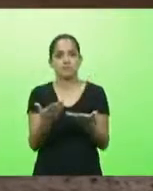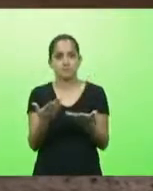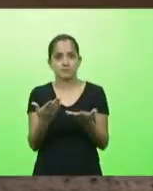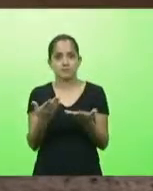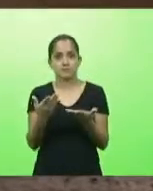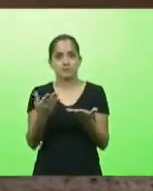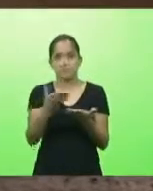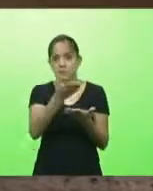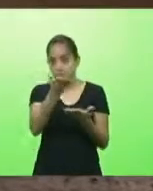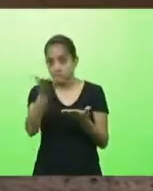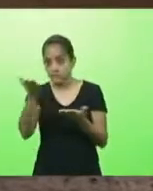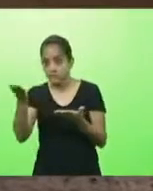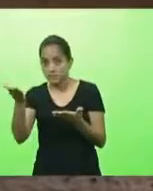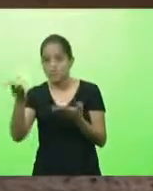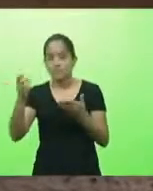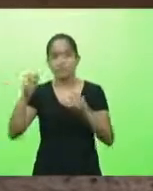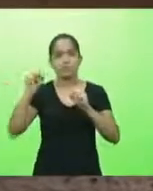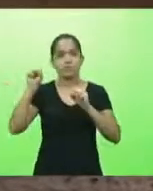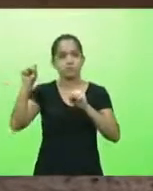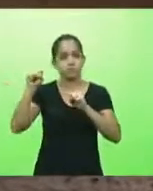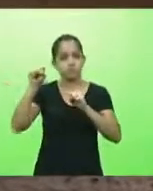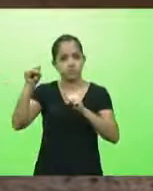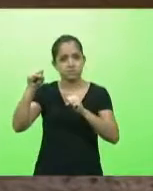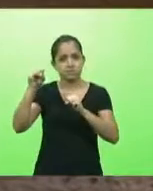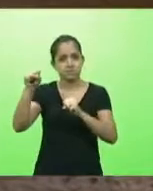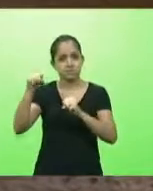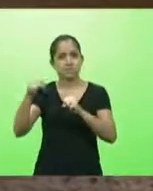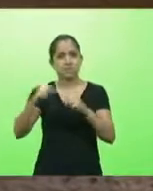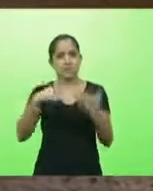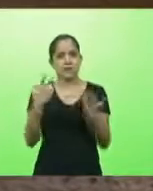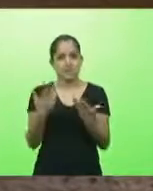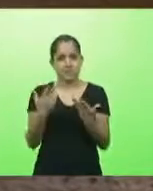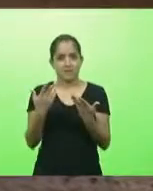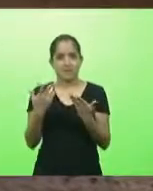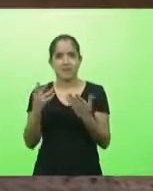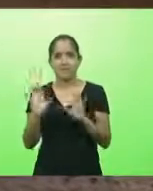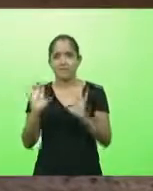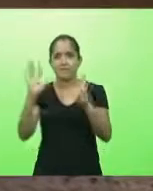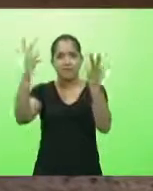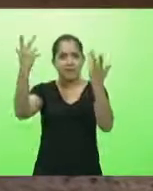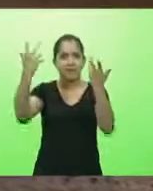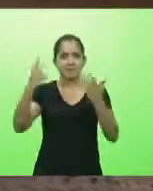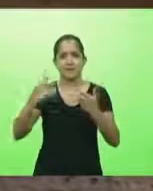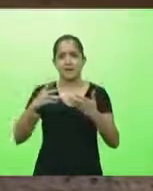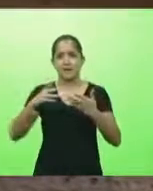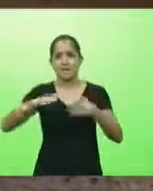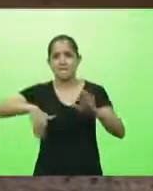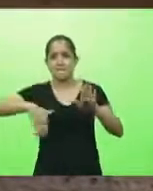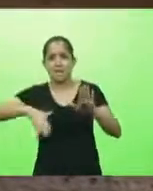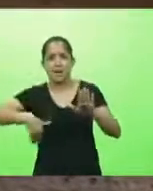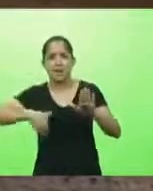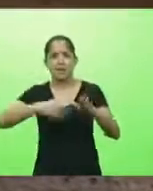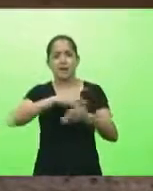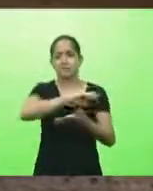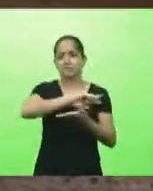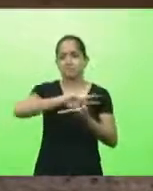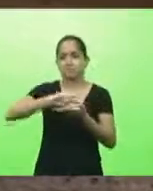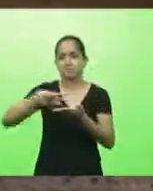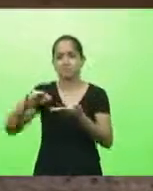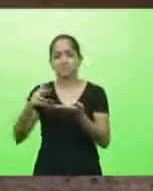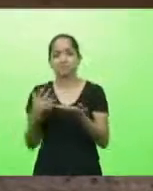são aí as baladas as baladas as praias cheias foi proibido o carnaval mas foi feito